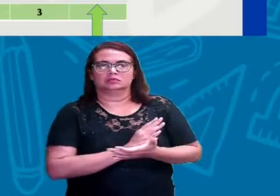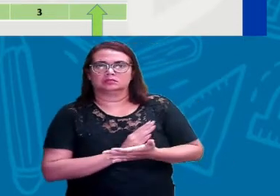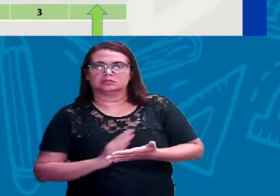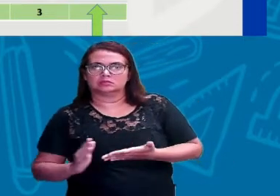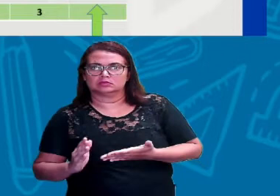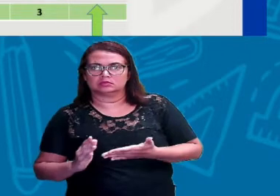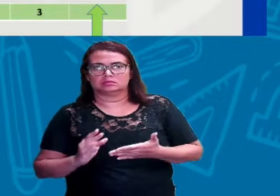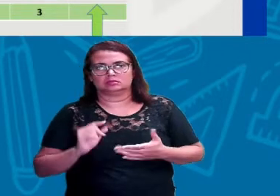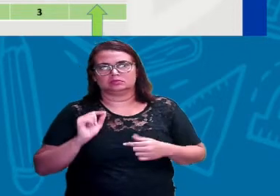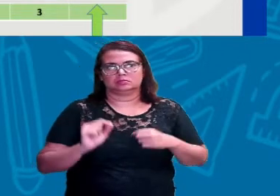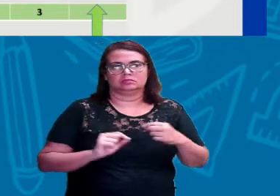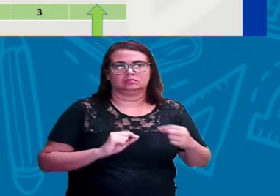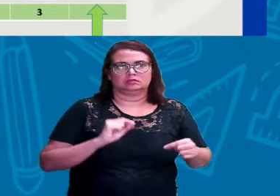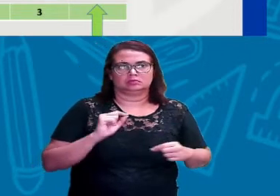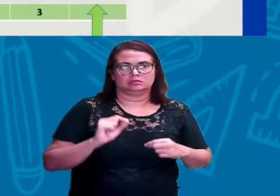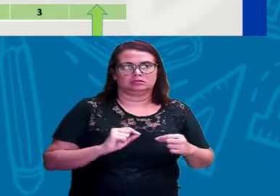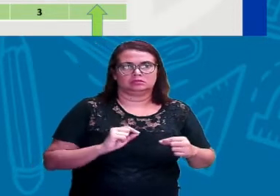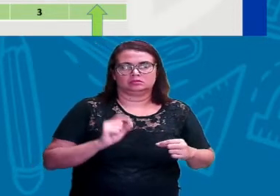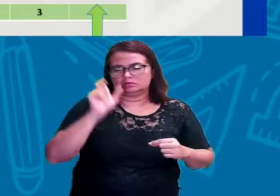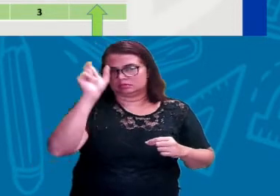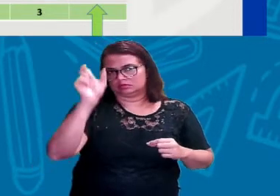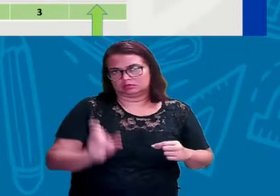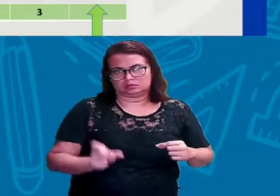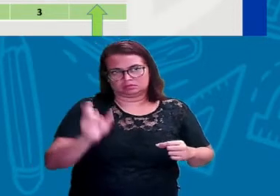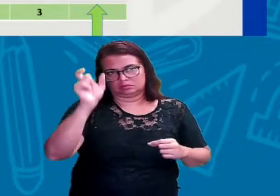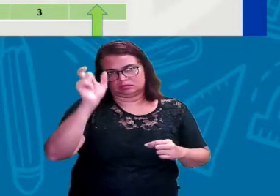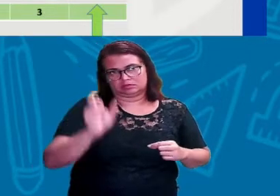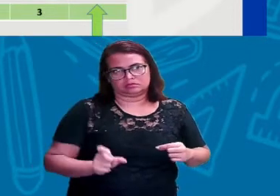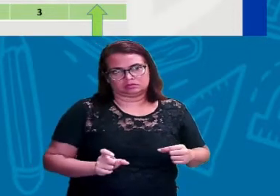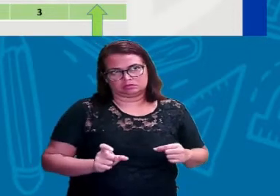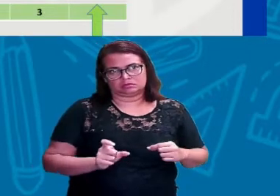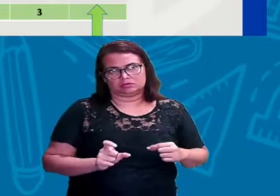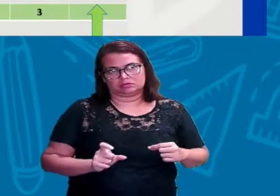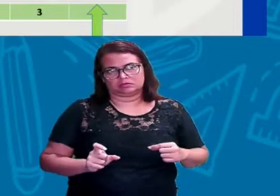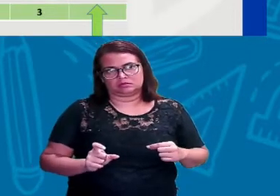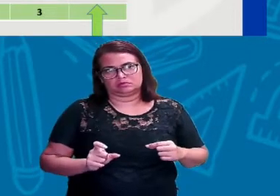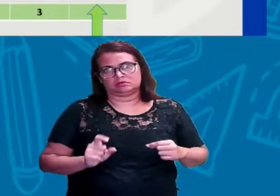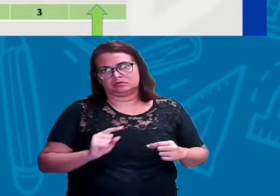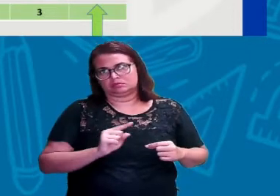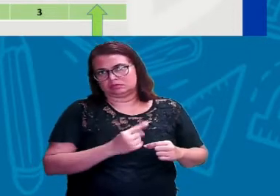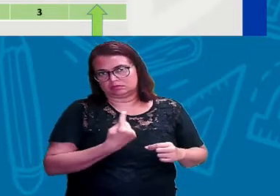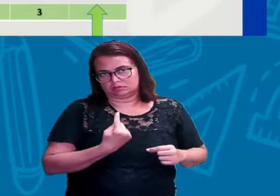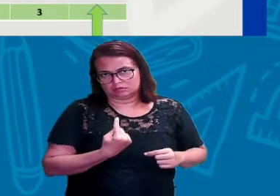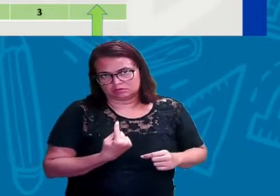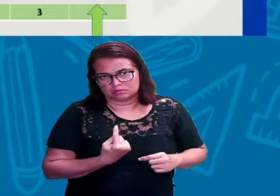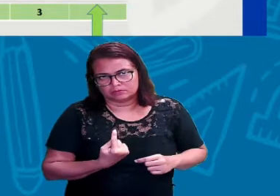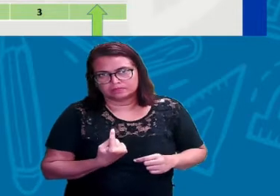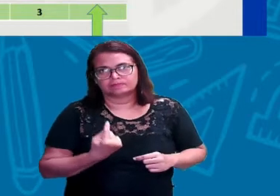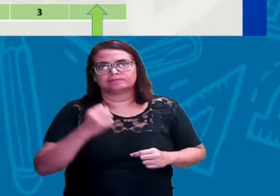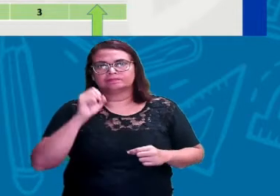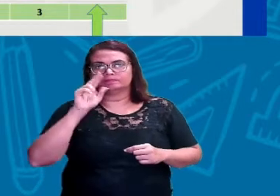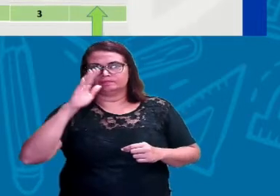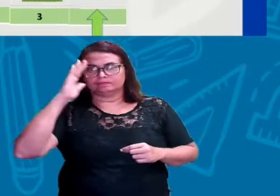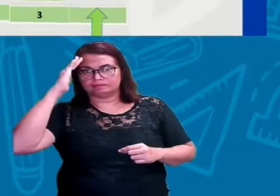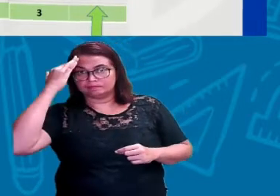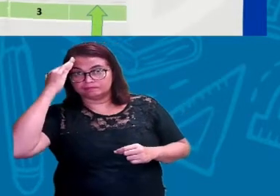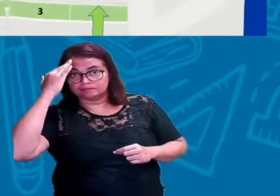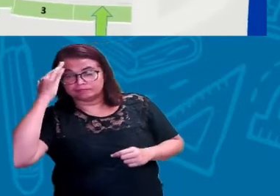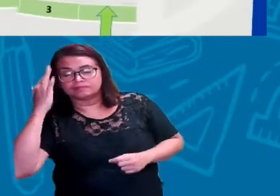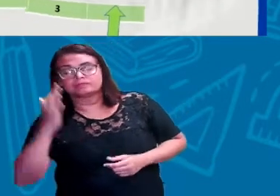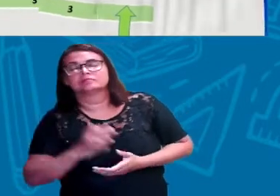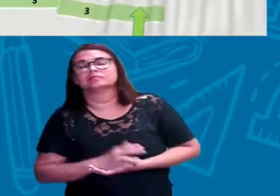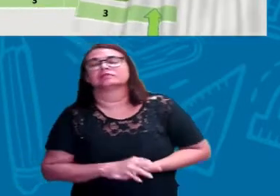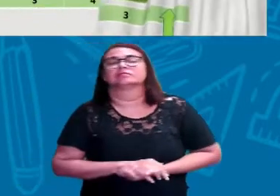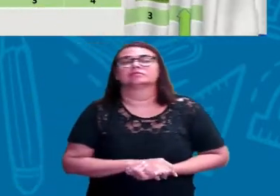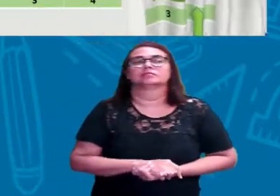da representação dessa figura aqui nessa representação de coluna, o 1. Ok? Deu para entender? Vamos seguir